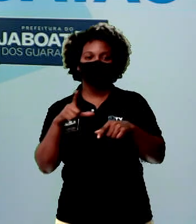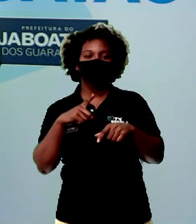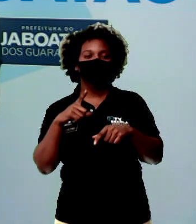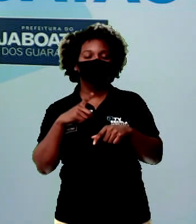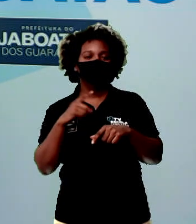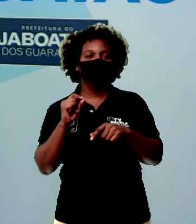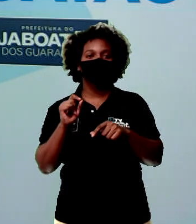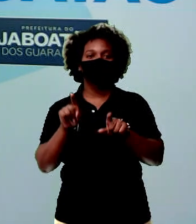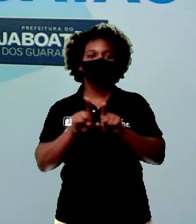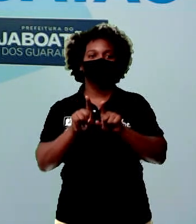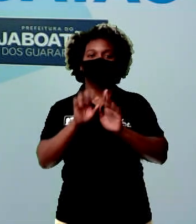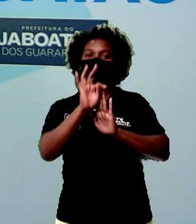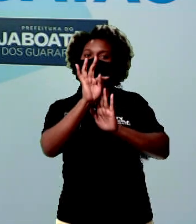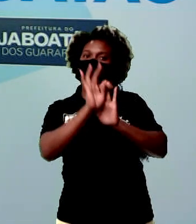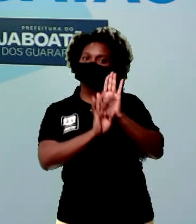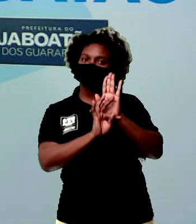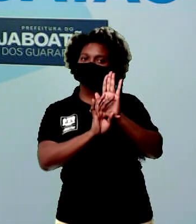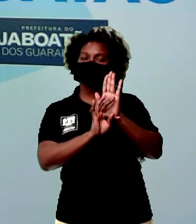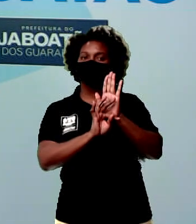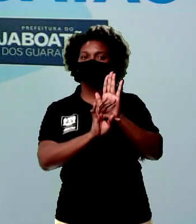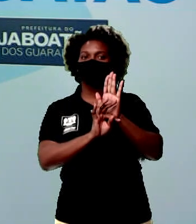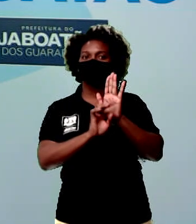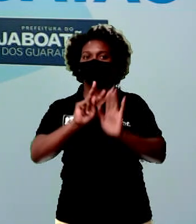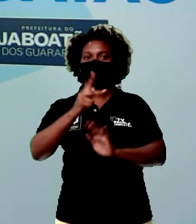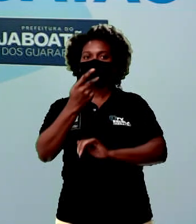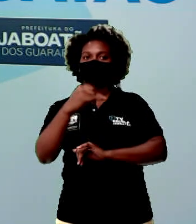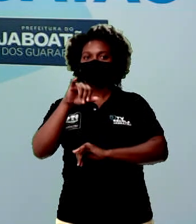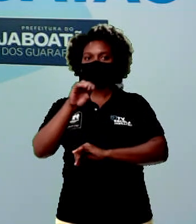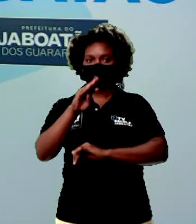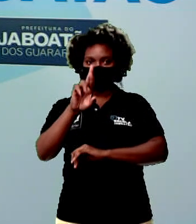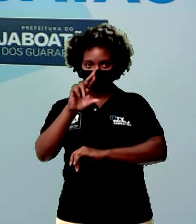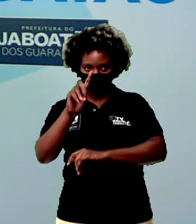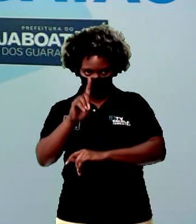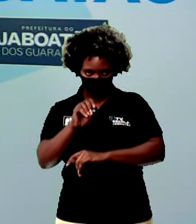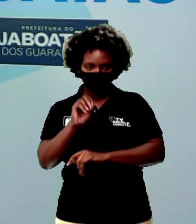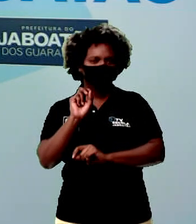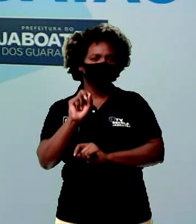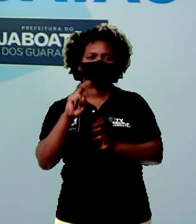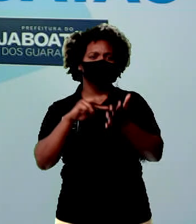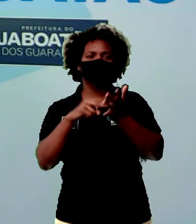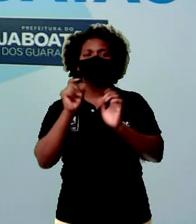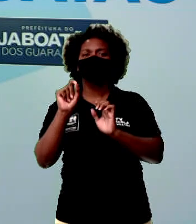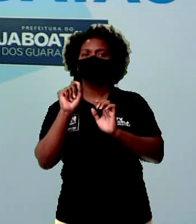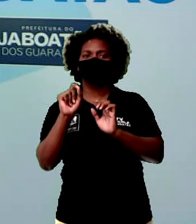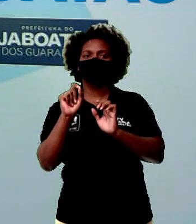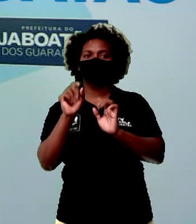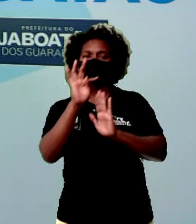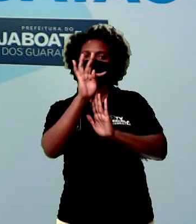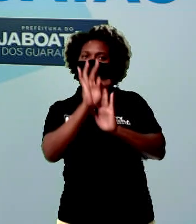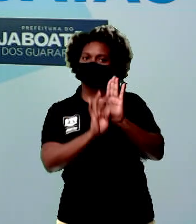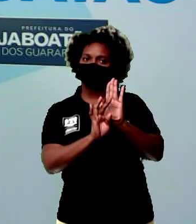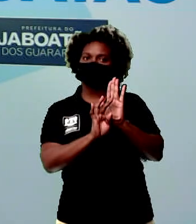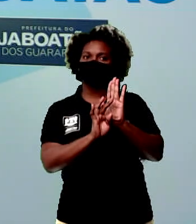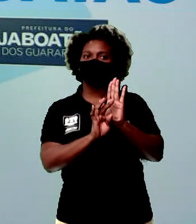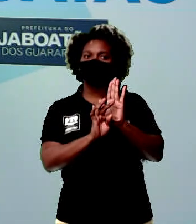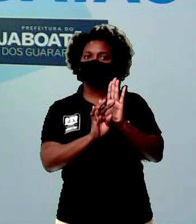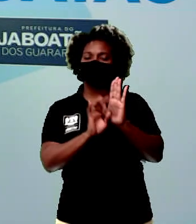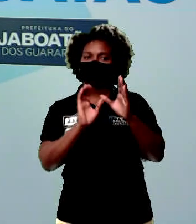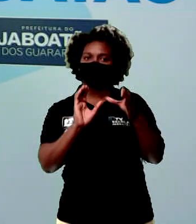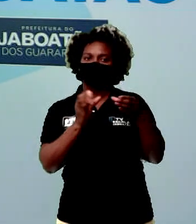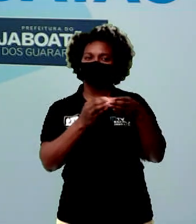os textos híbridos. O que vem a ser textos híbridos? São aqueles textos que são